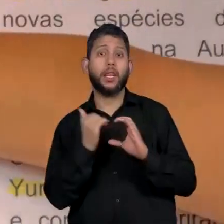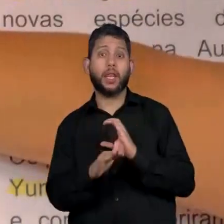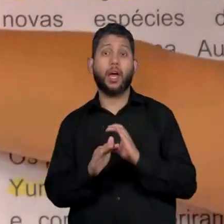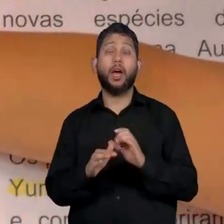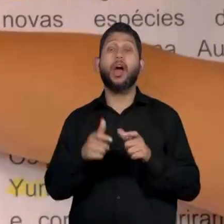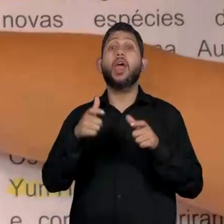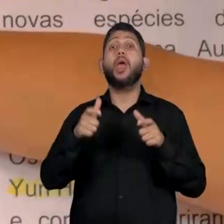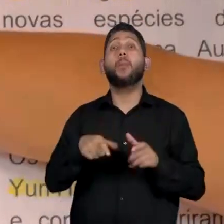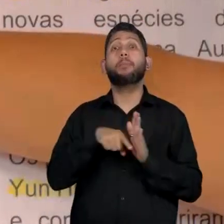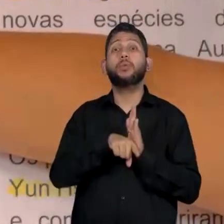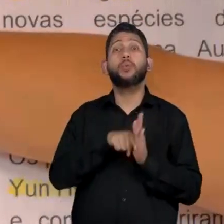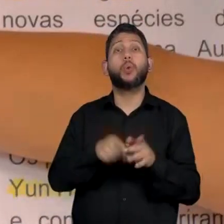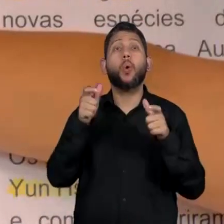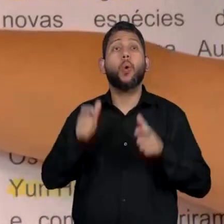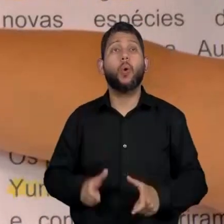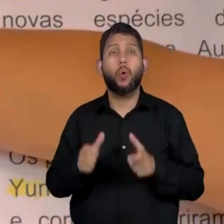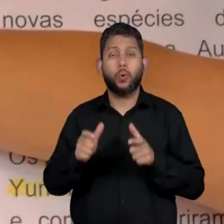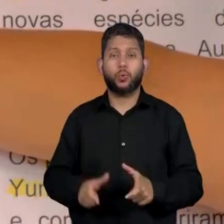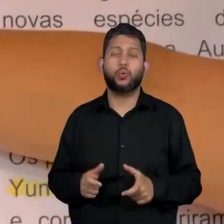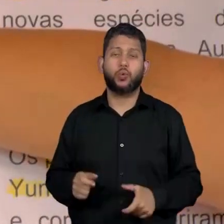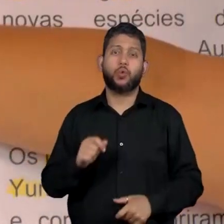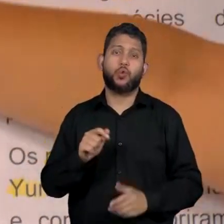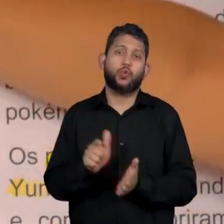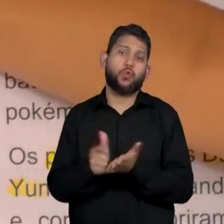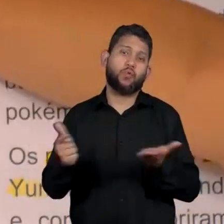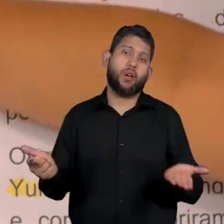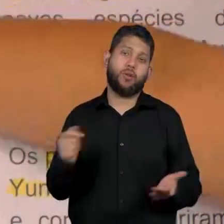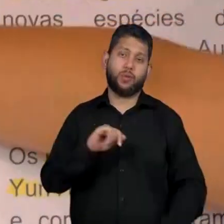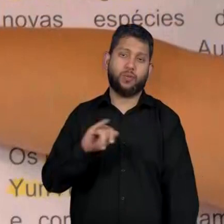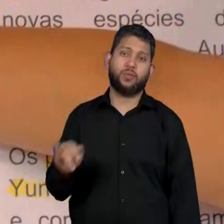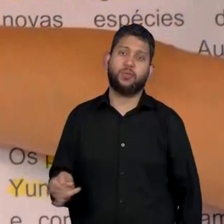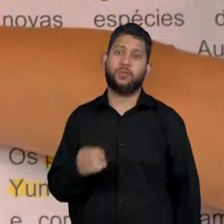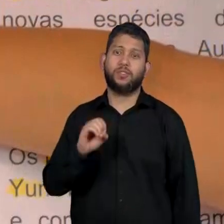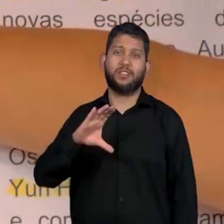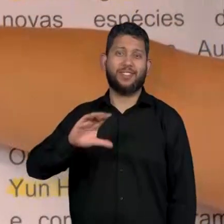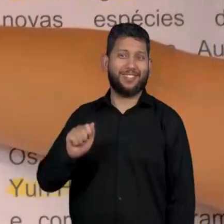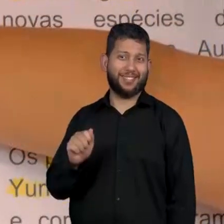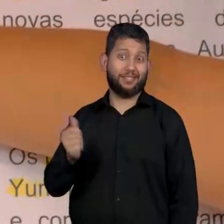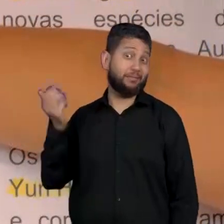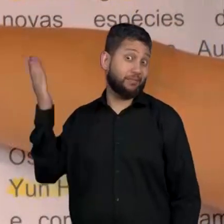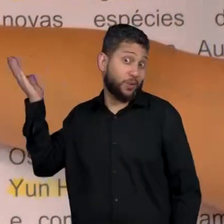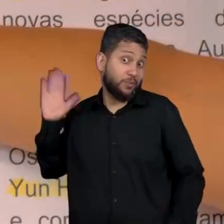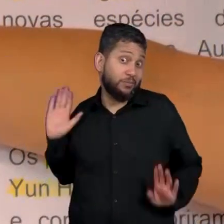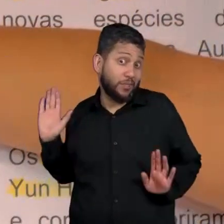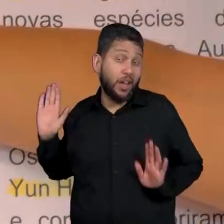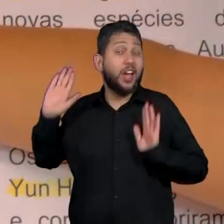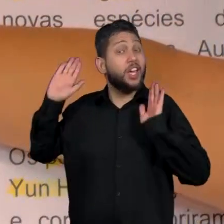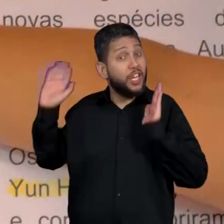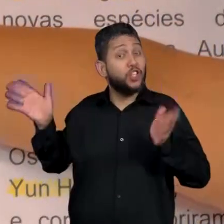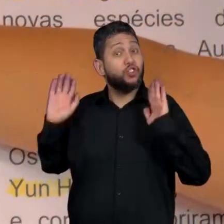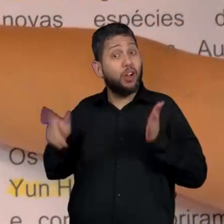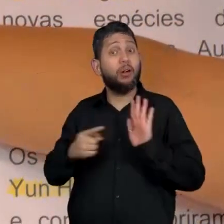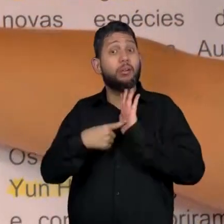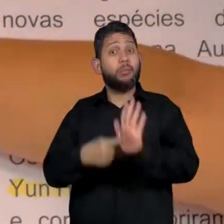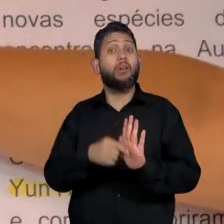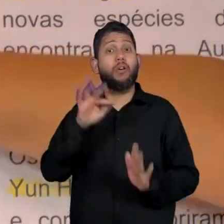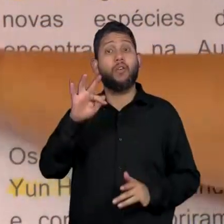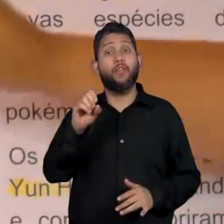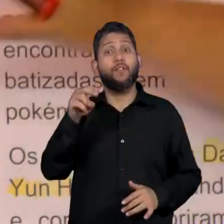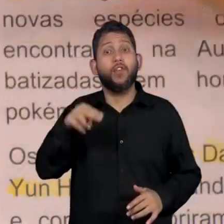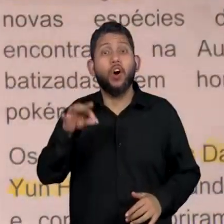Jornal do Joca. Então, duas informações que já dão veracidade a esse texto.